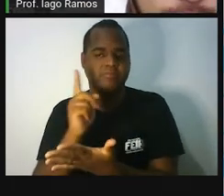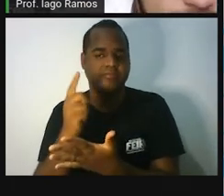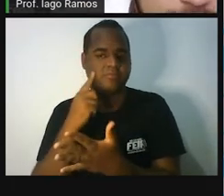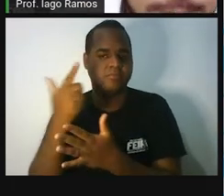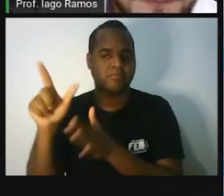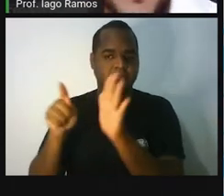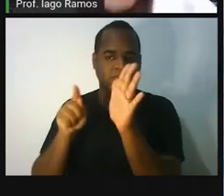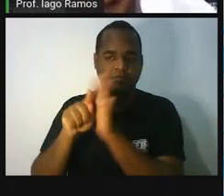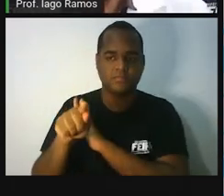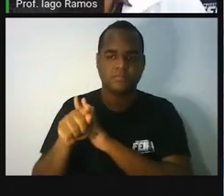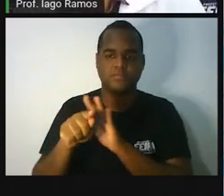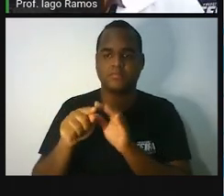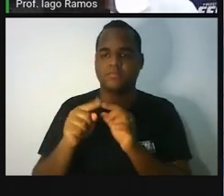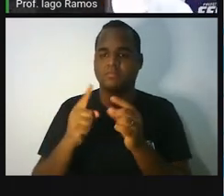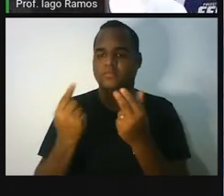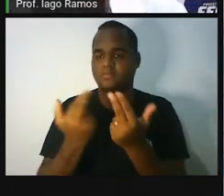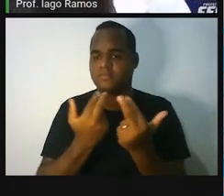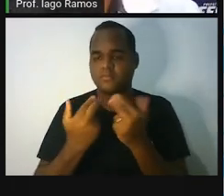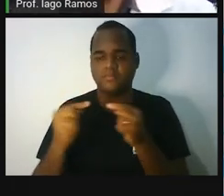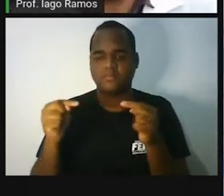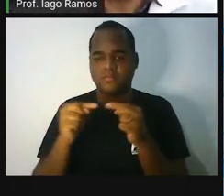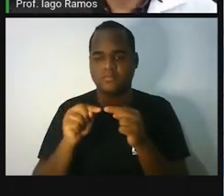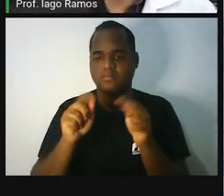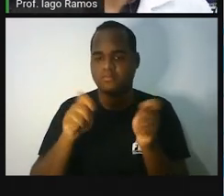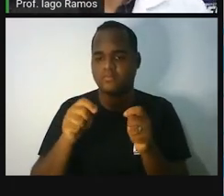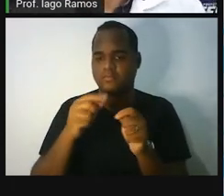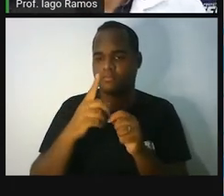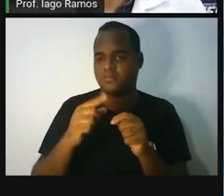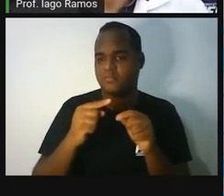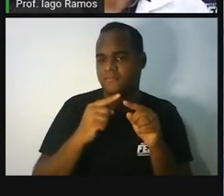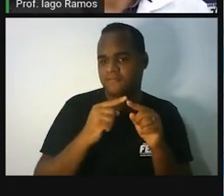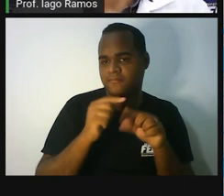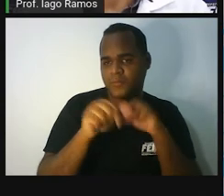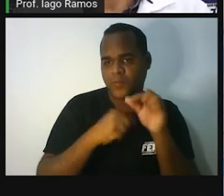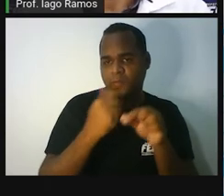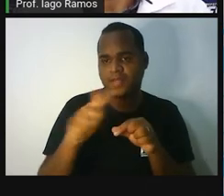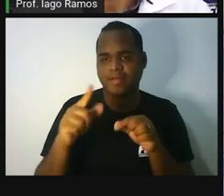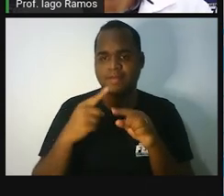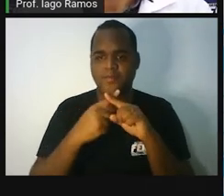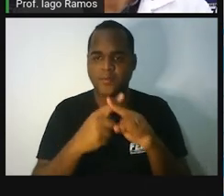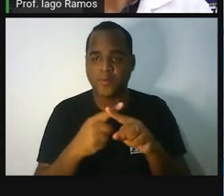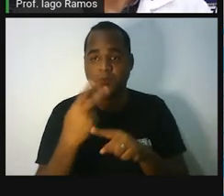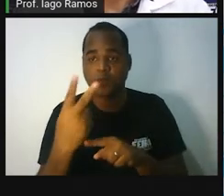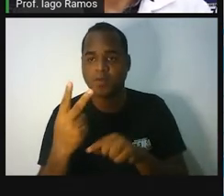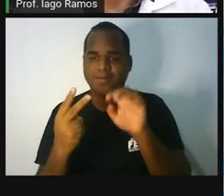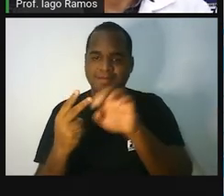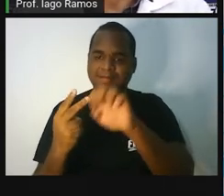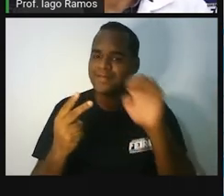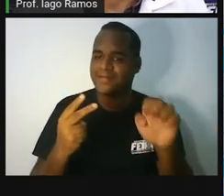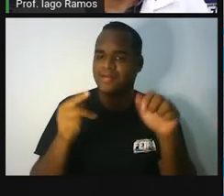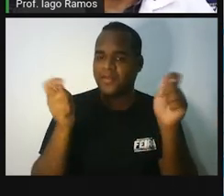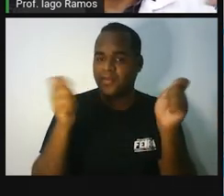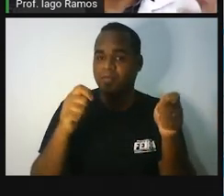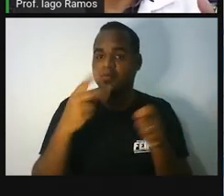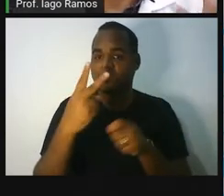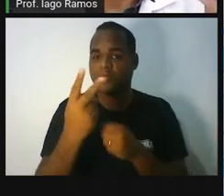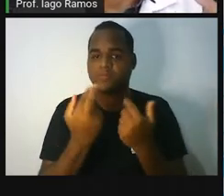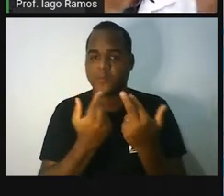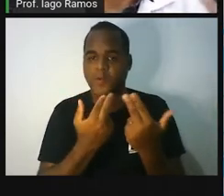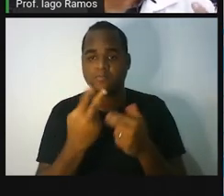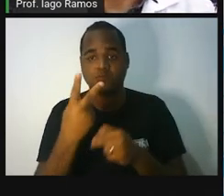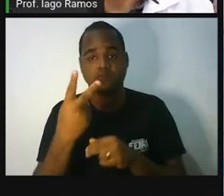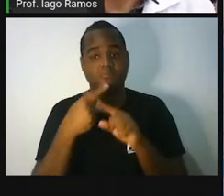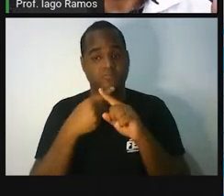Próxima pergunta. Em uma igualdade, se multiplicar 2 no lado esquerdo, é necessário. Então, se em uma